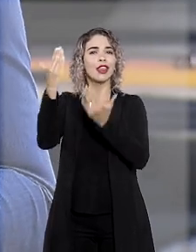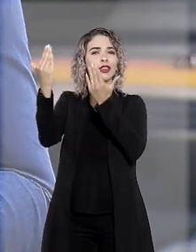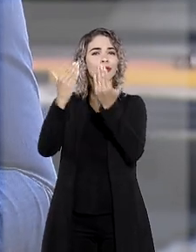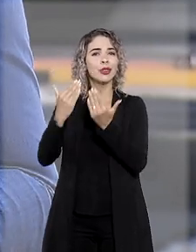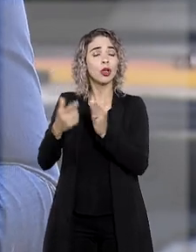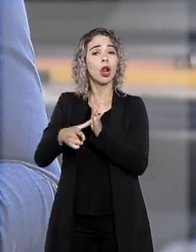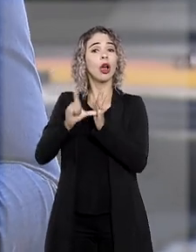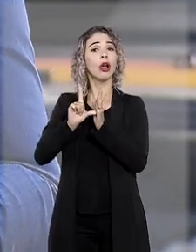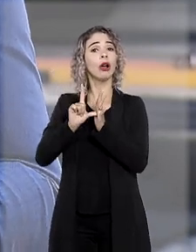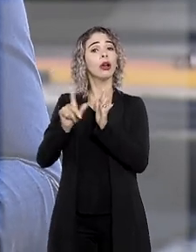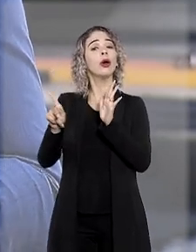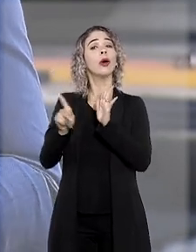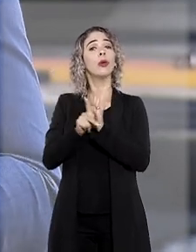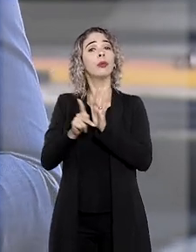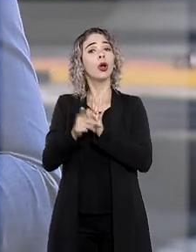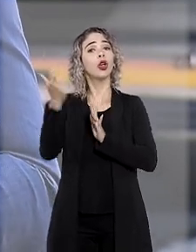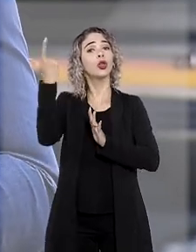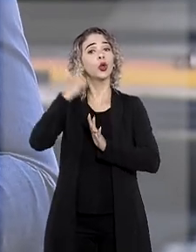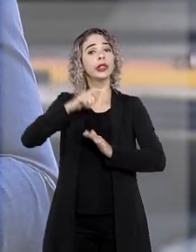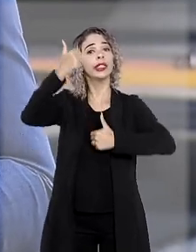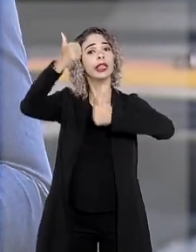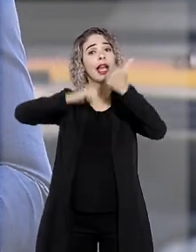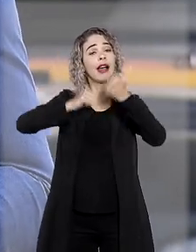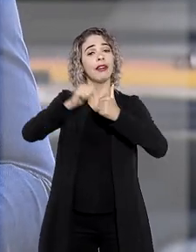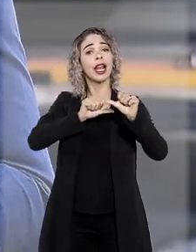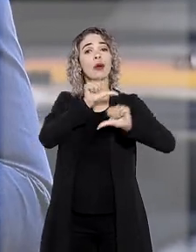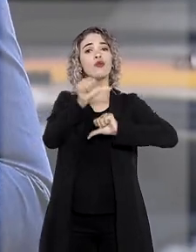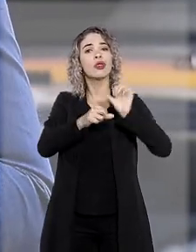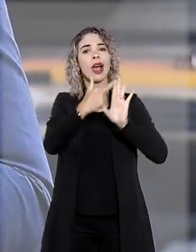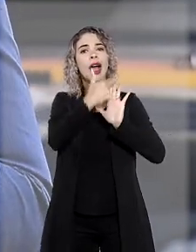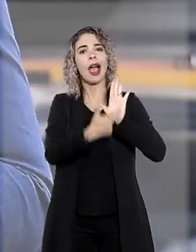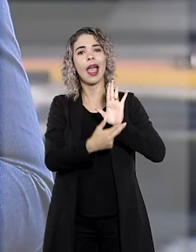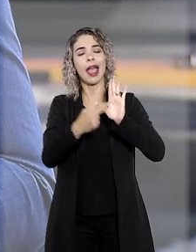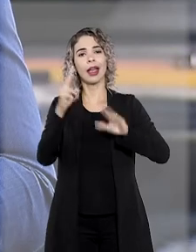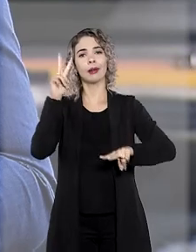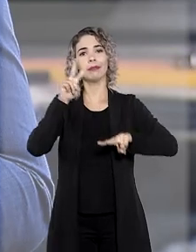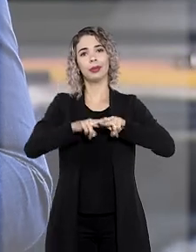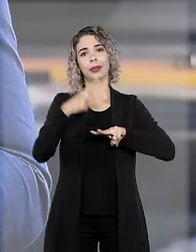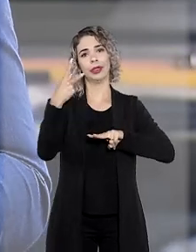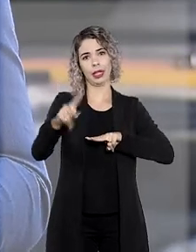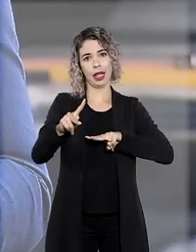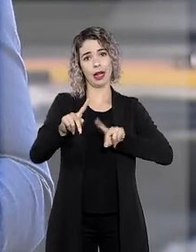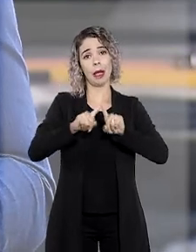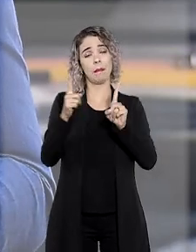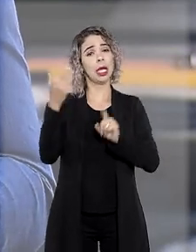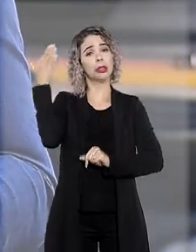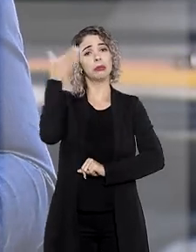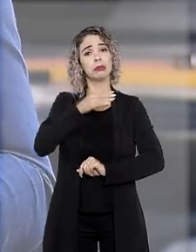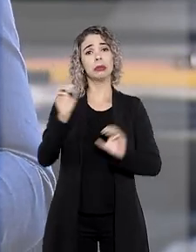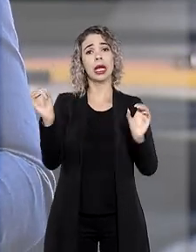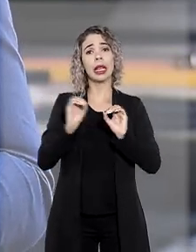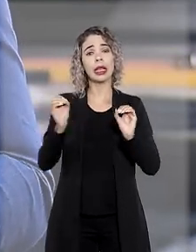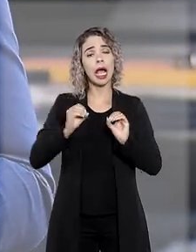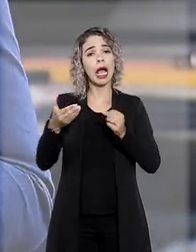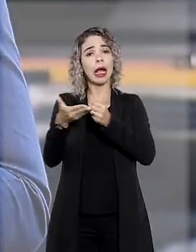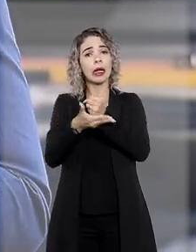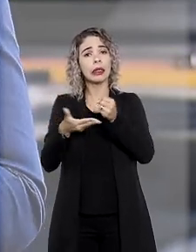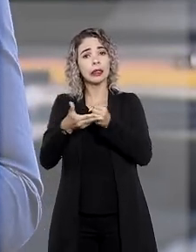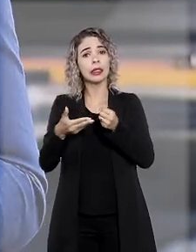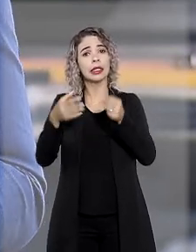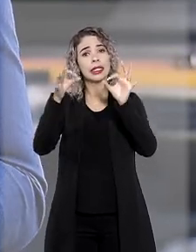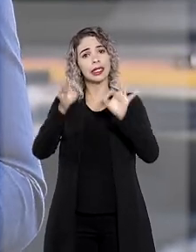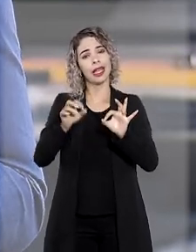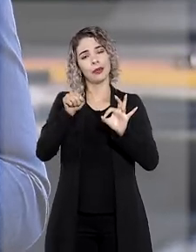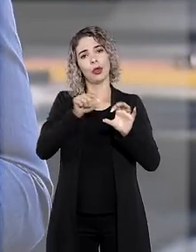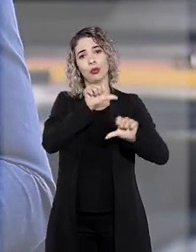psicológico como condição para análise da progressão de regime sem, entretanto, apresentar fundamentação